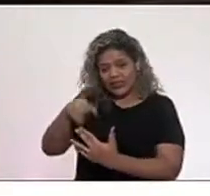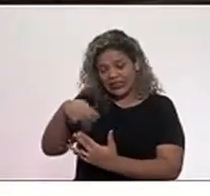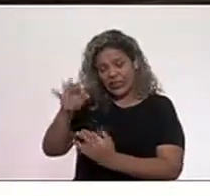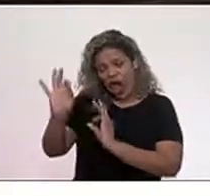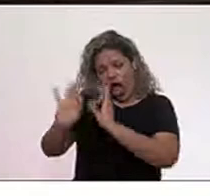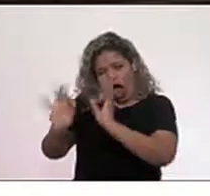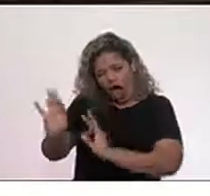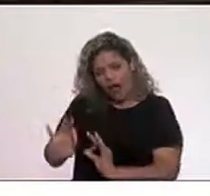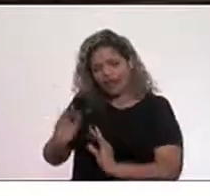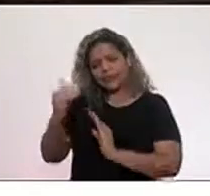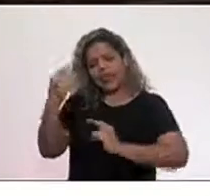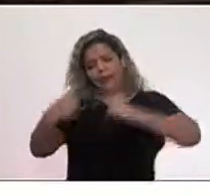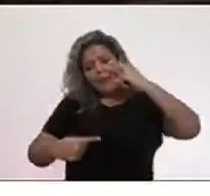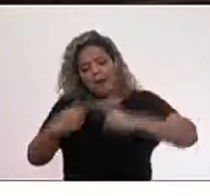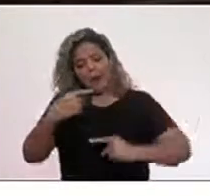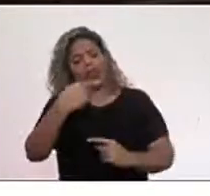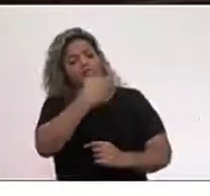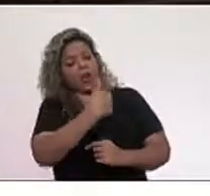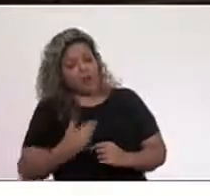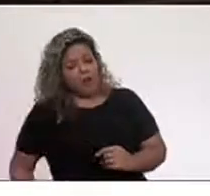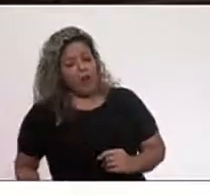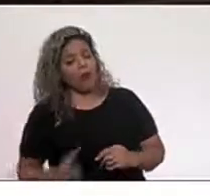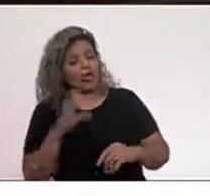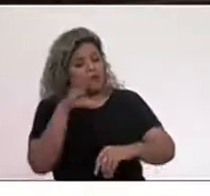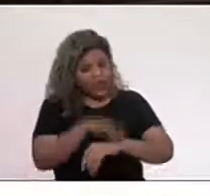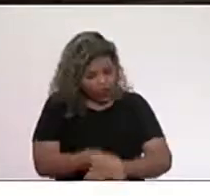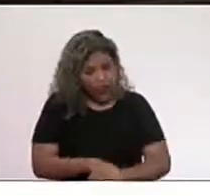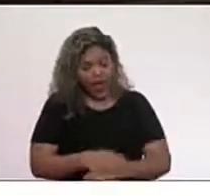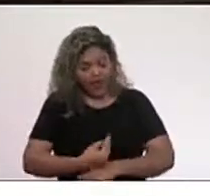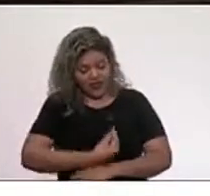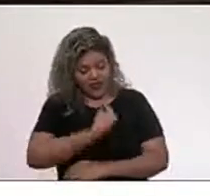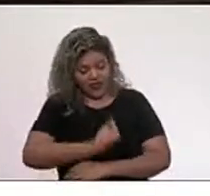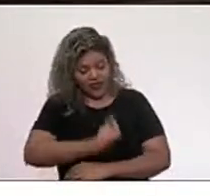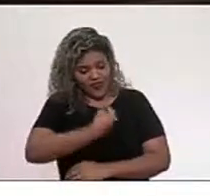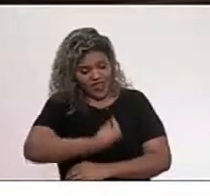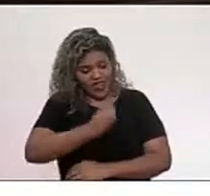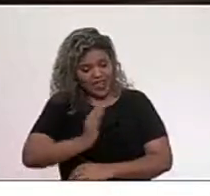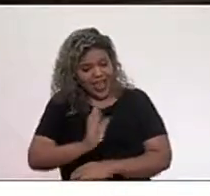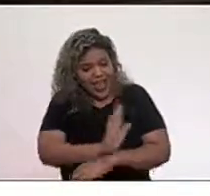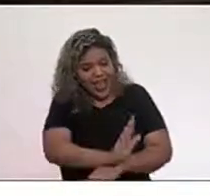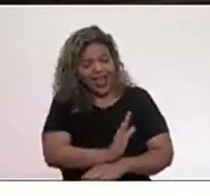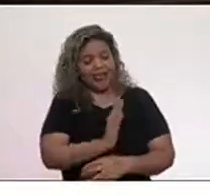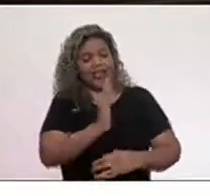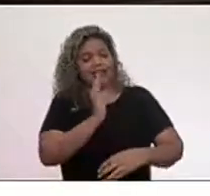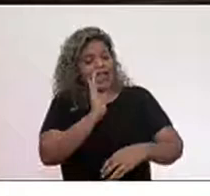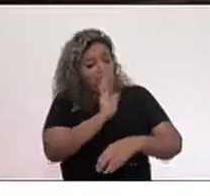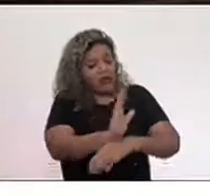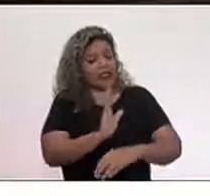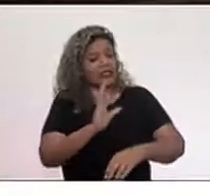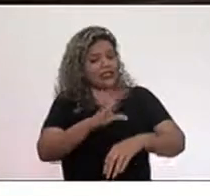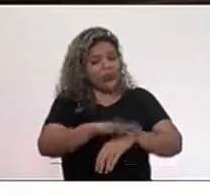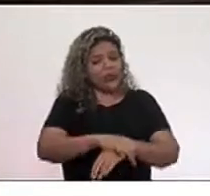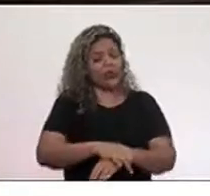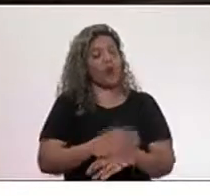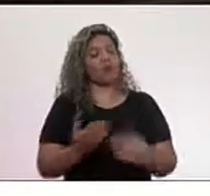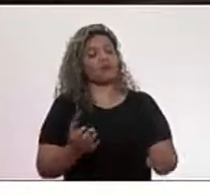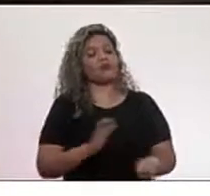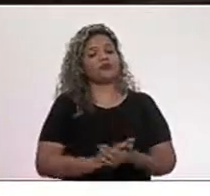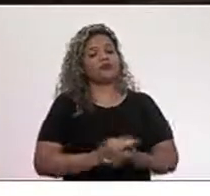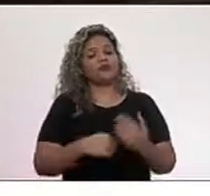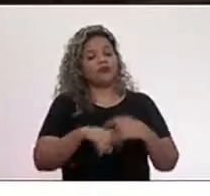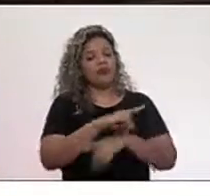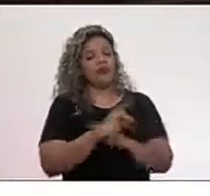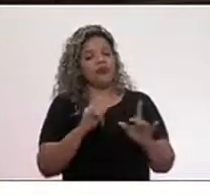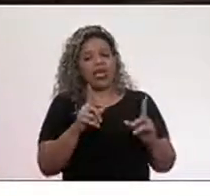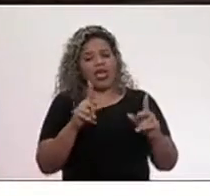formular políticas públicas para assegurar a vida de todas as pessoas do estado do Rio de Janeiro, na